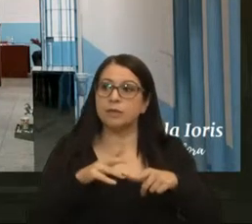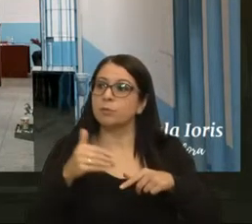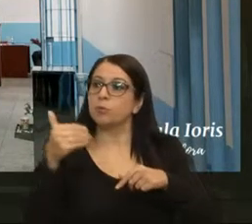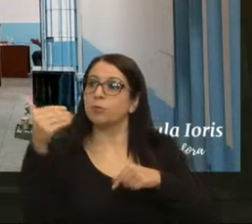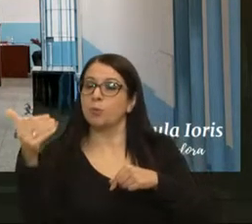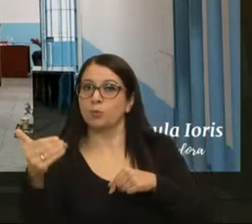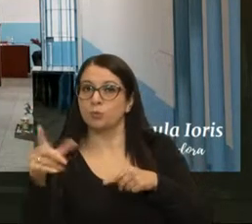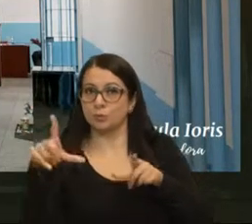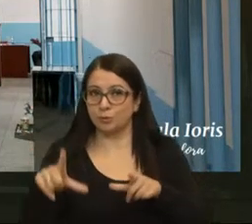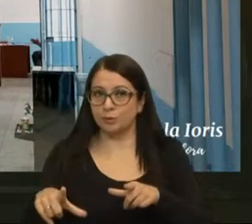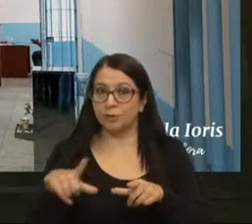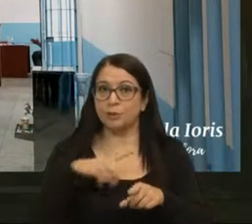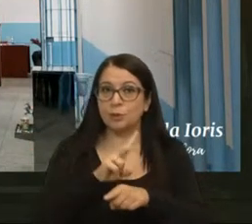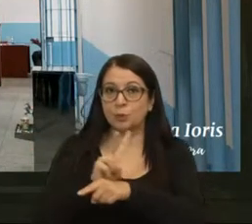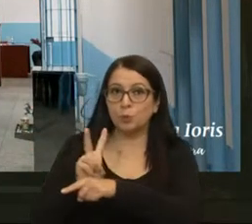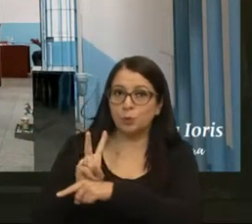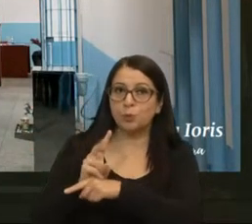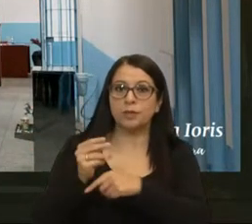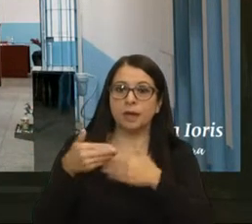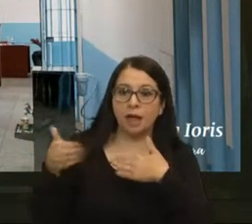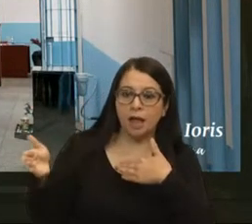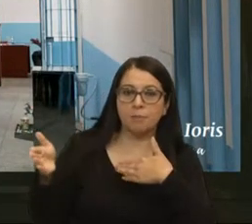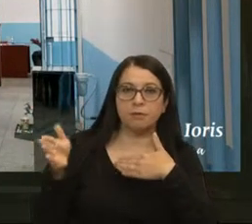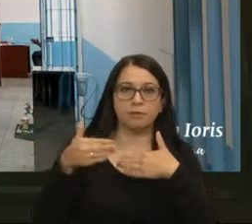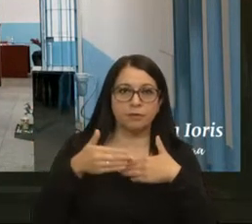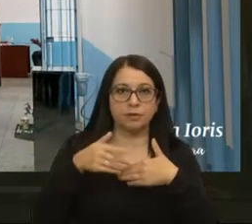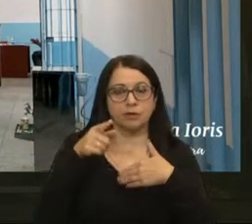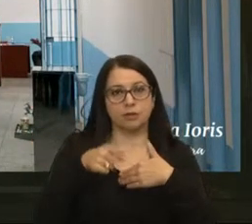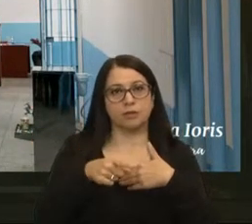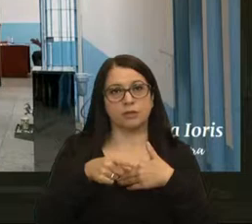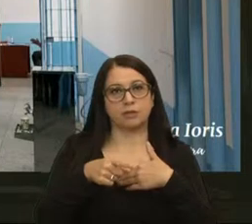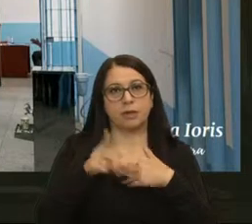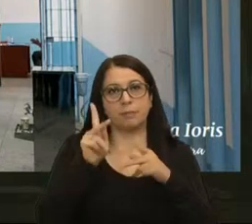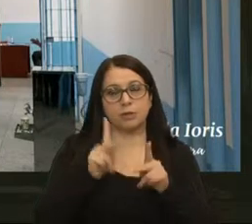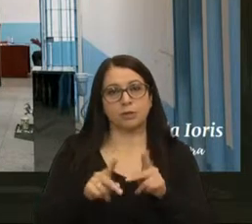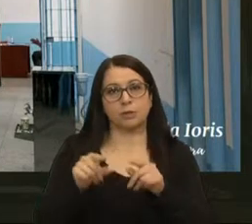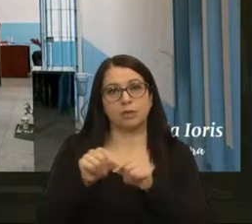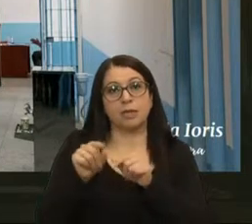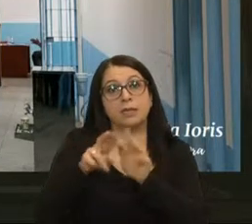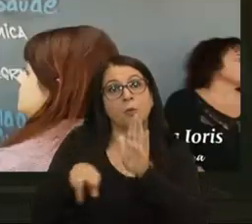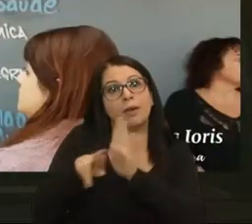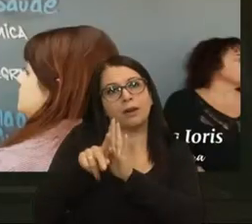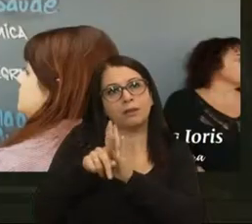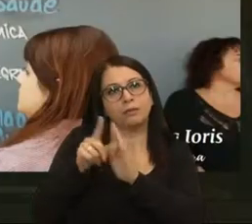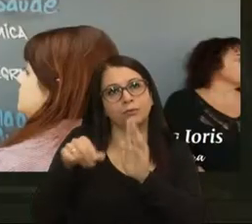ambiente, quem cuida, quem abre e fecha a grade, é um recuperando. Uma parte verdadeira.